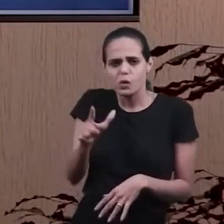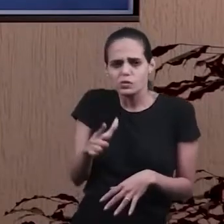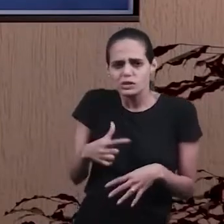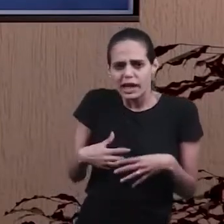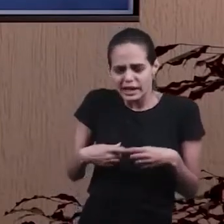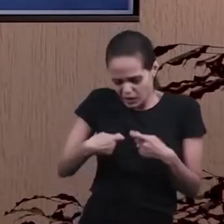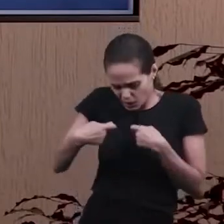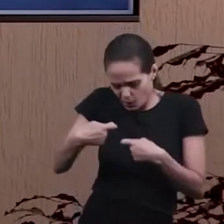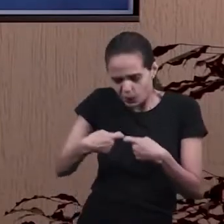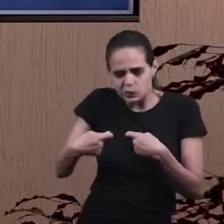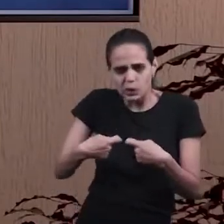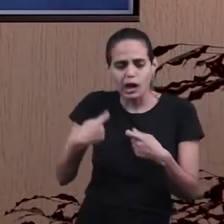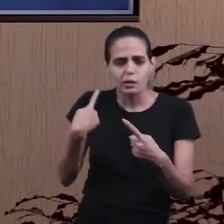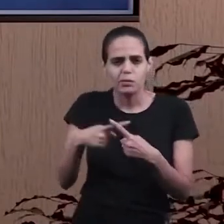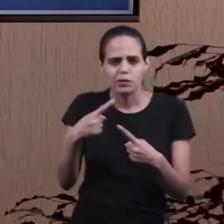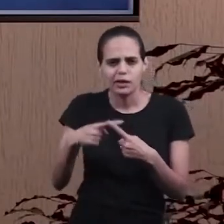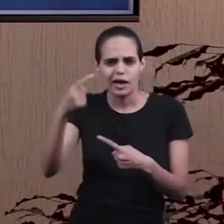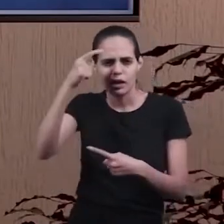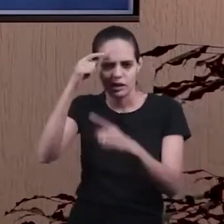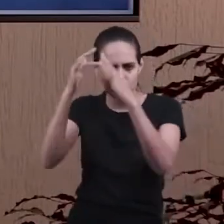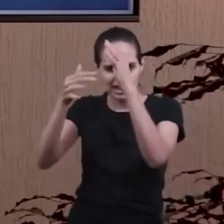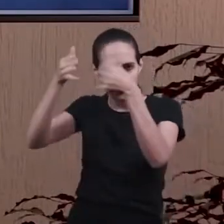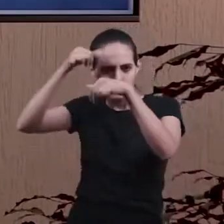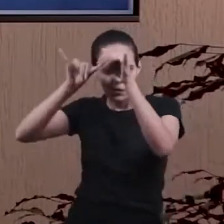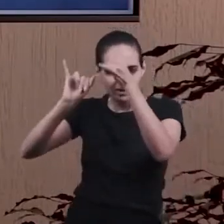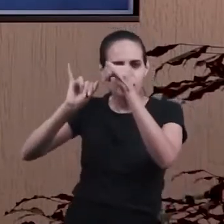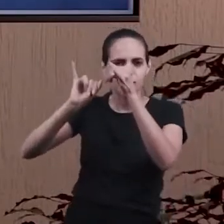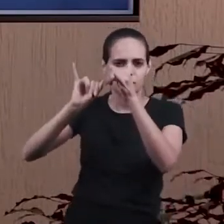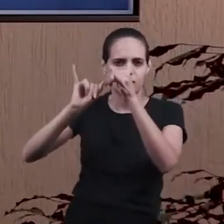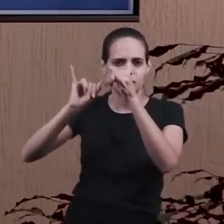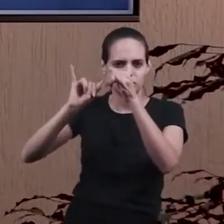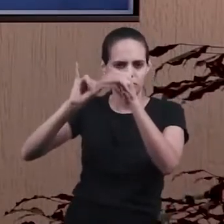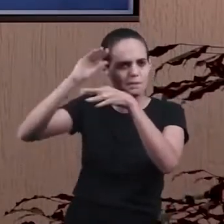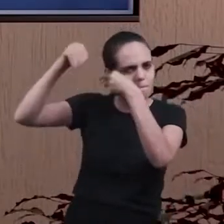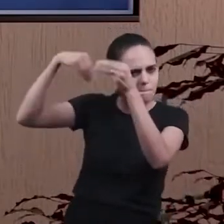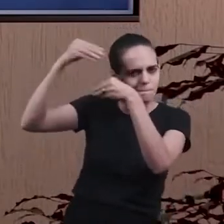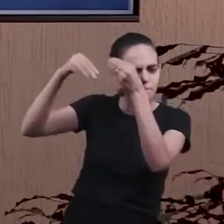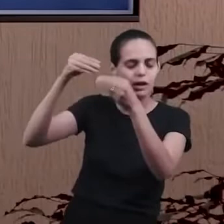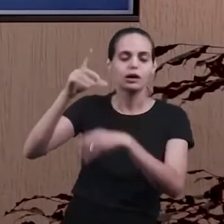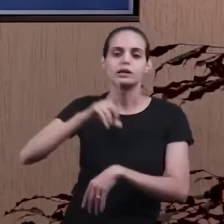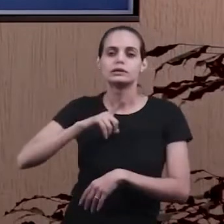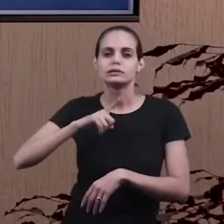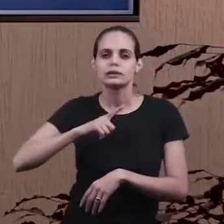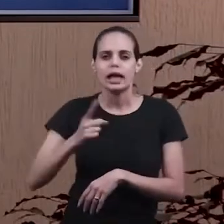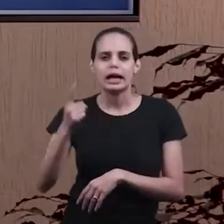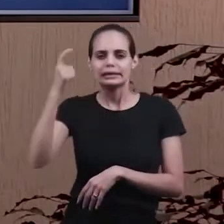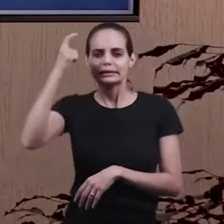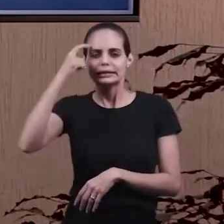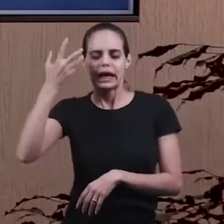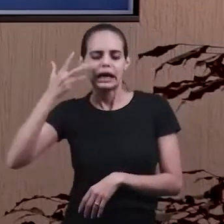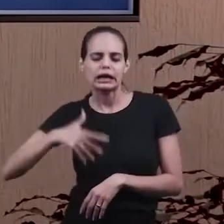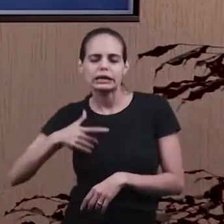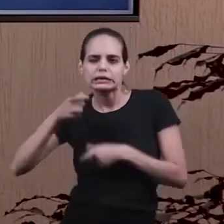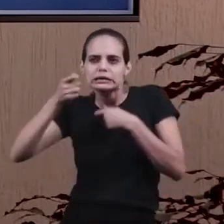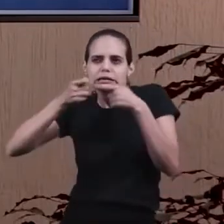TDAH é uma alteração química do cérebro, então existe um comando que a criança não consegue controlar. Por